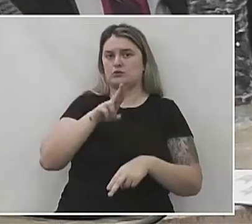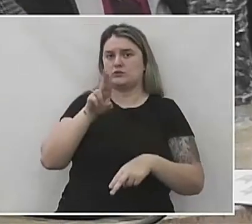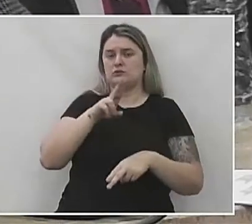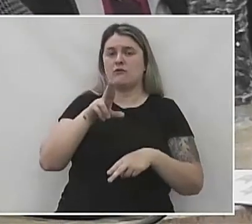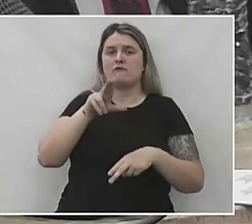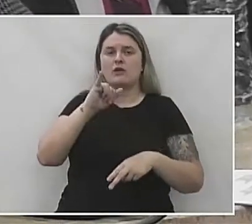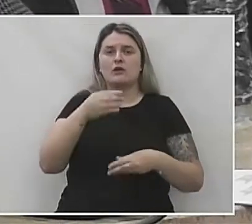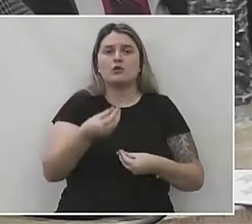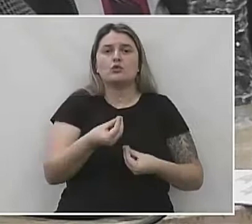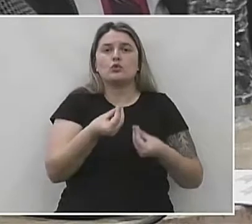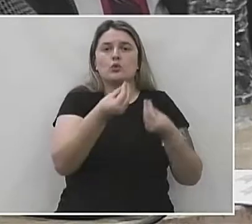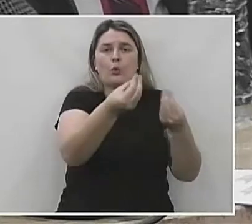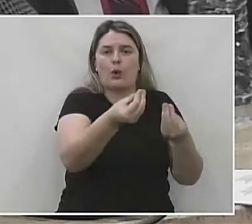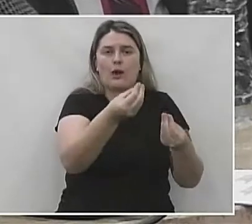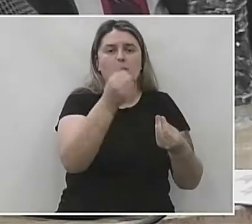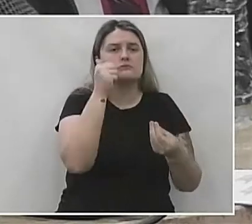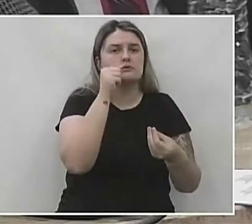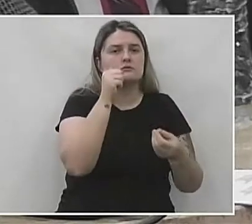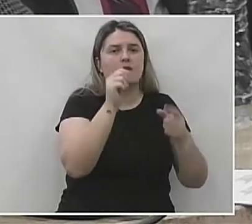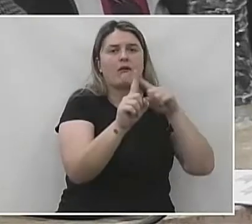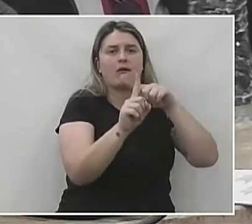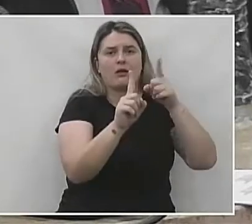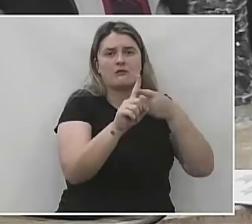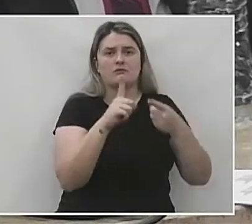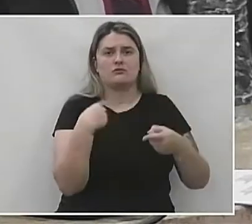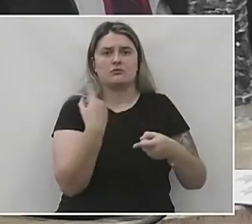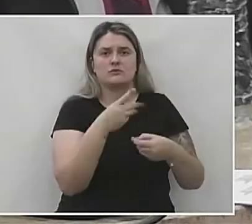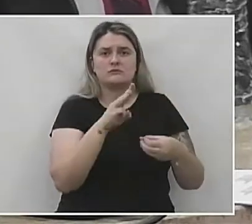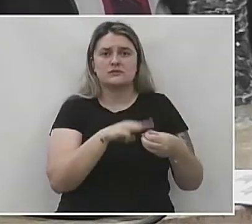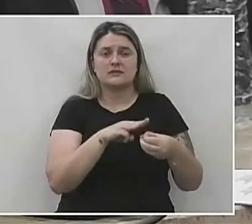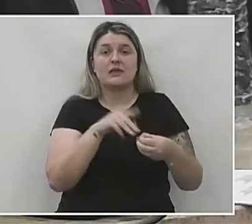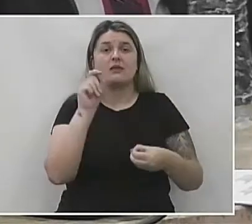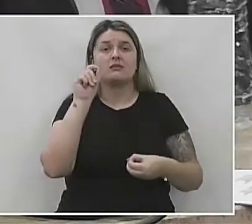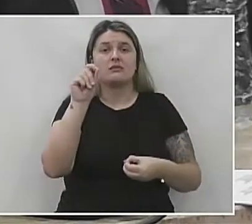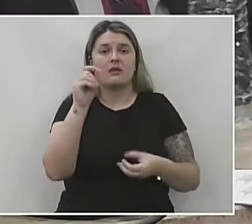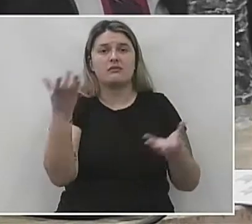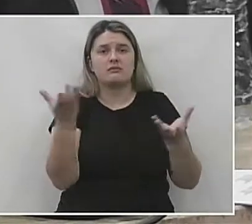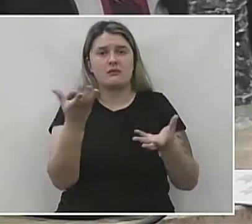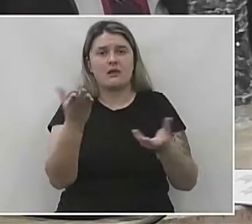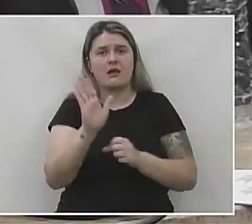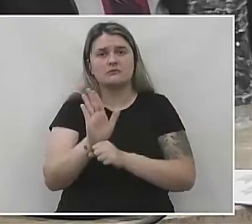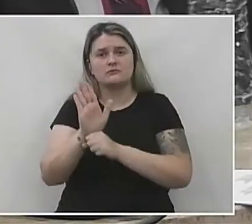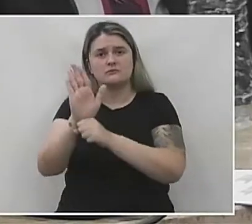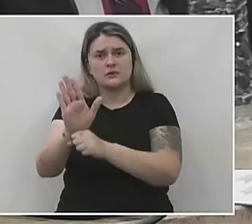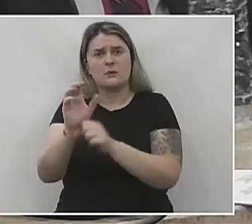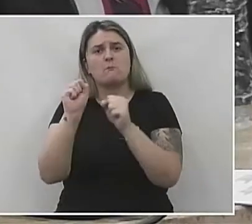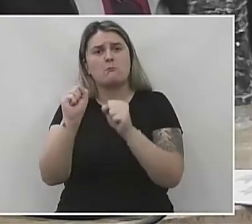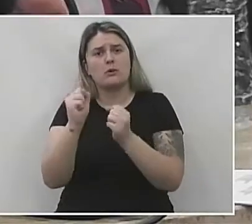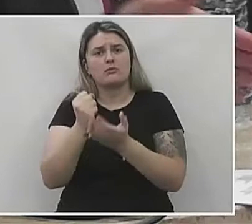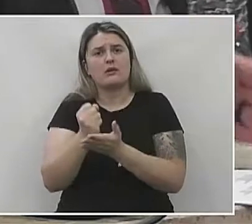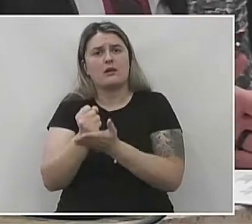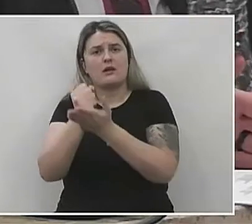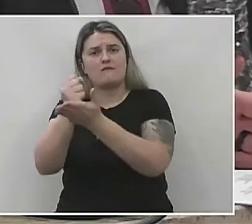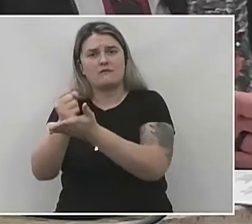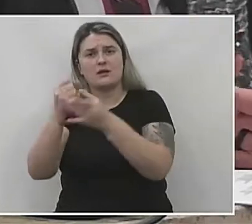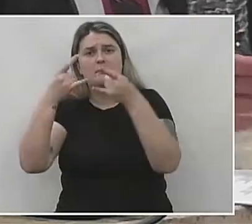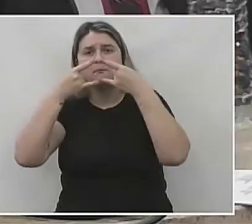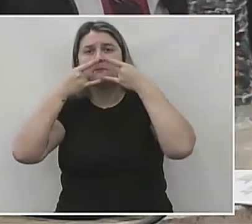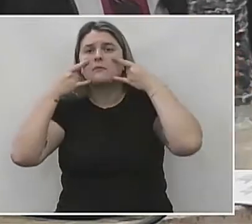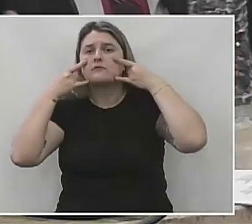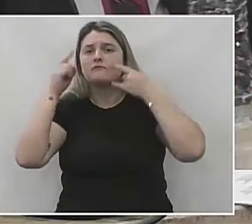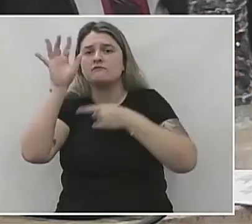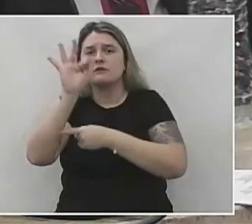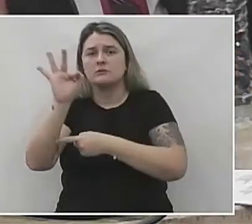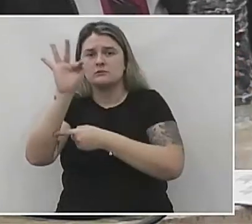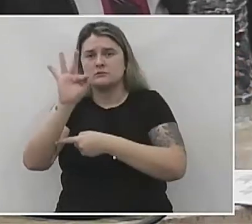para doar às gestantes do município. Então eu peço que quem queira contribuir pode levar as máscaras na Uniguaçu,